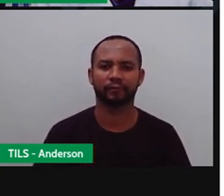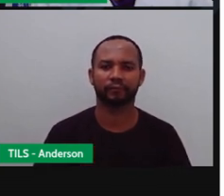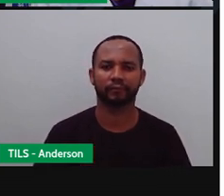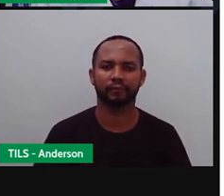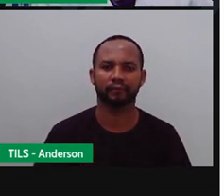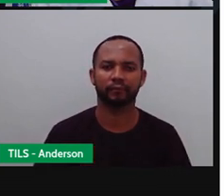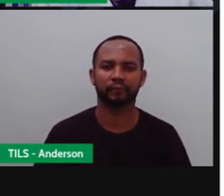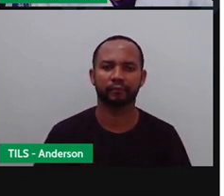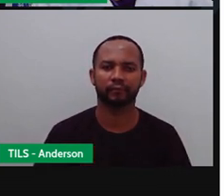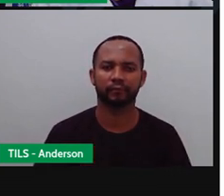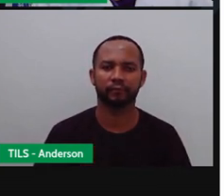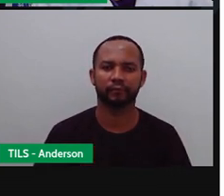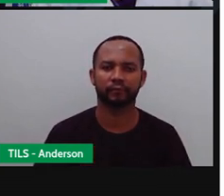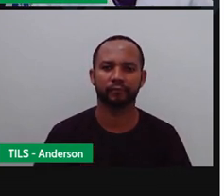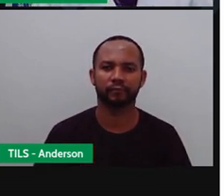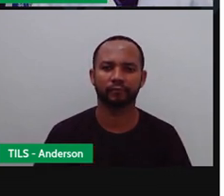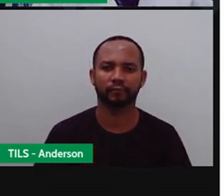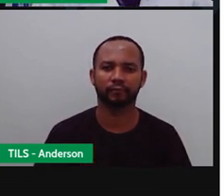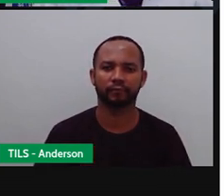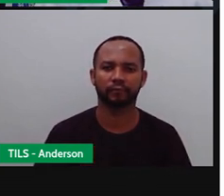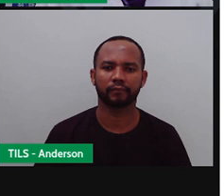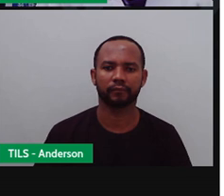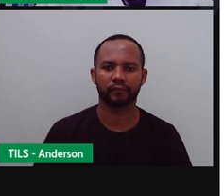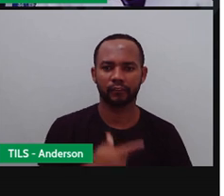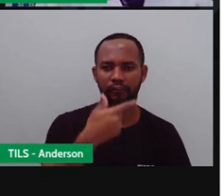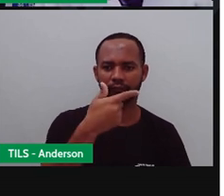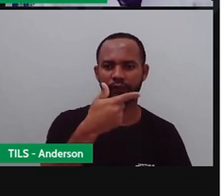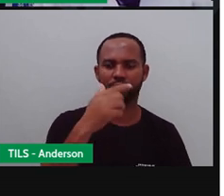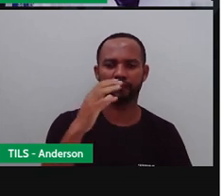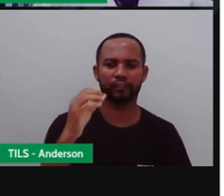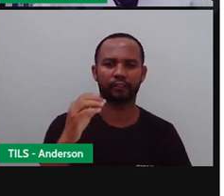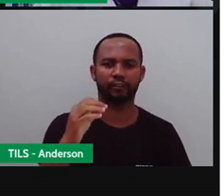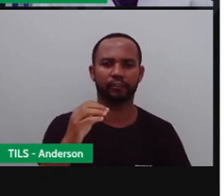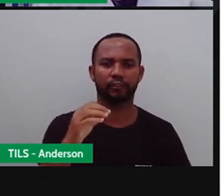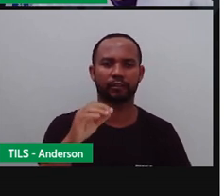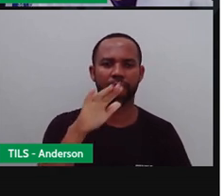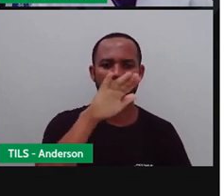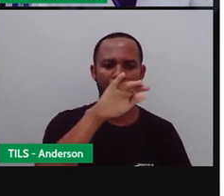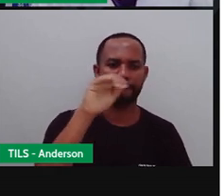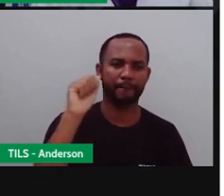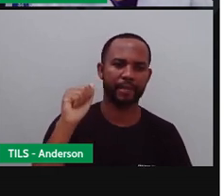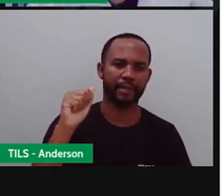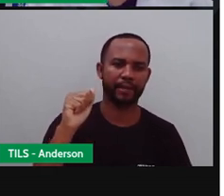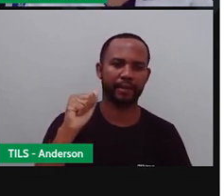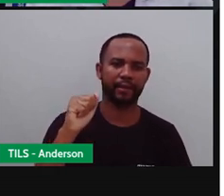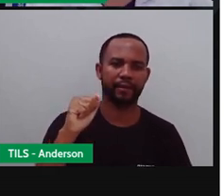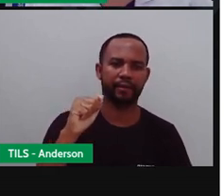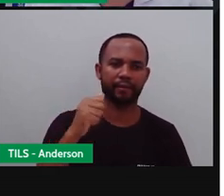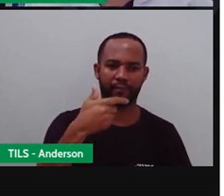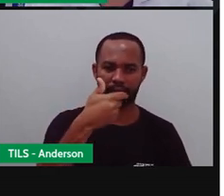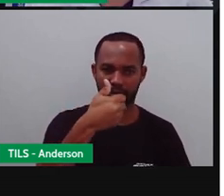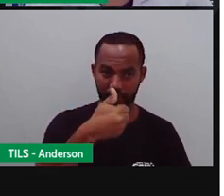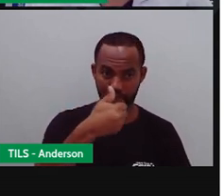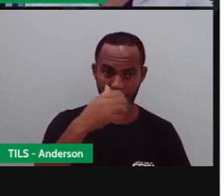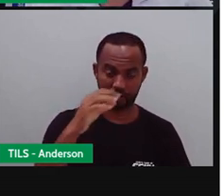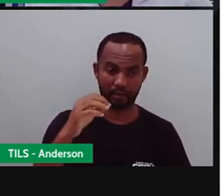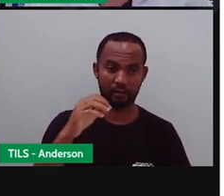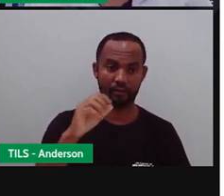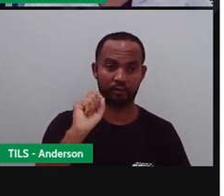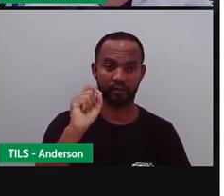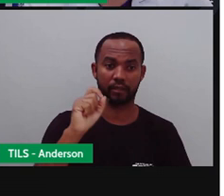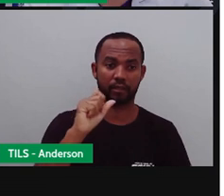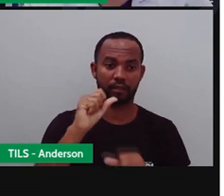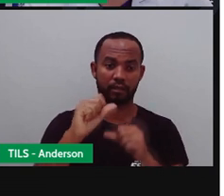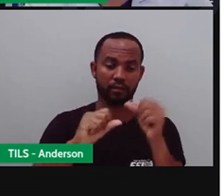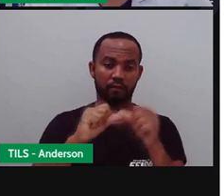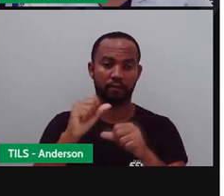20. Não é isso? Pronto. Desses 20, eu vou pegar 10. E desses outros 10 aqui, vou transformar eles